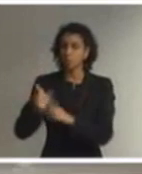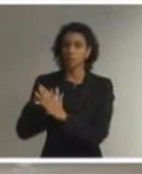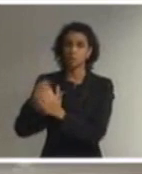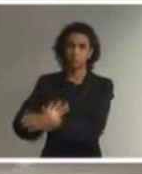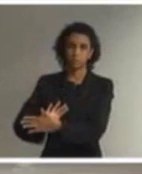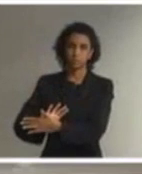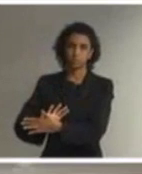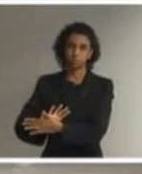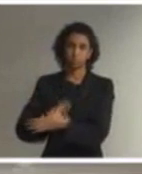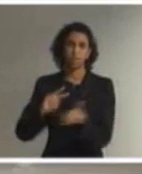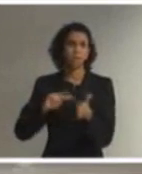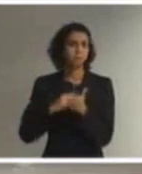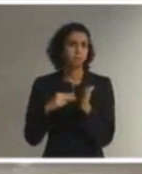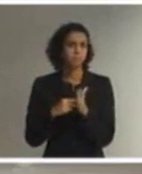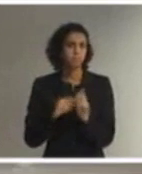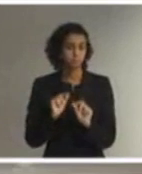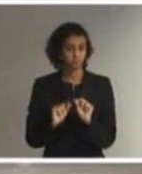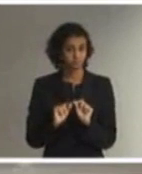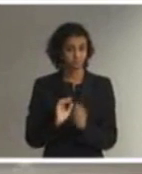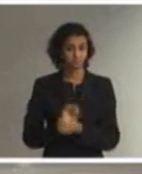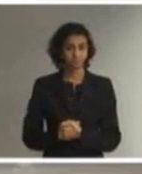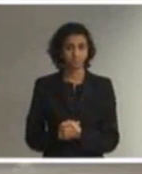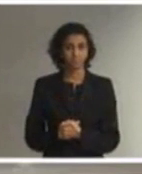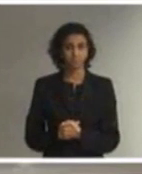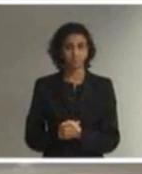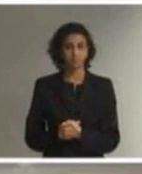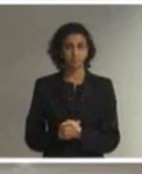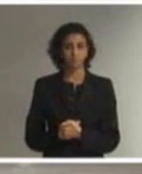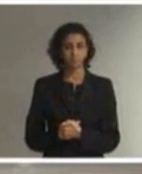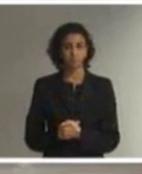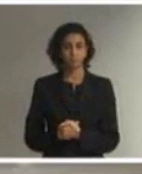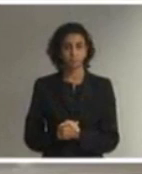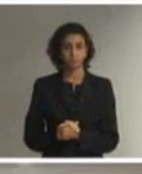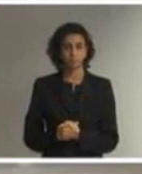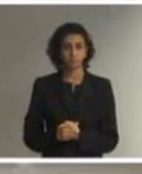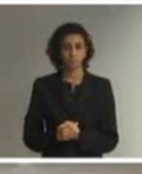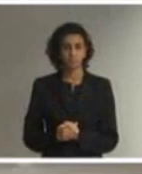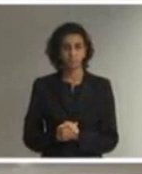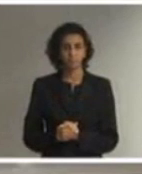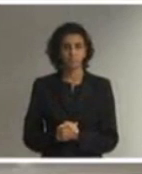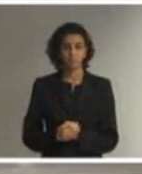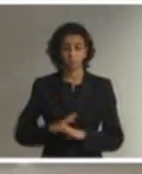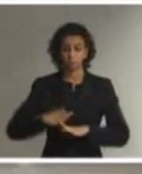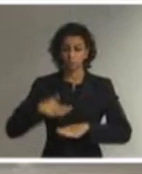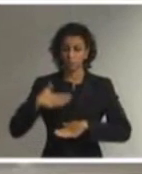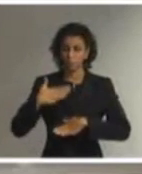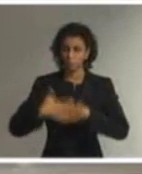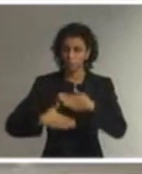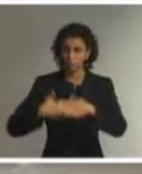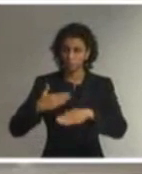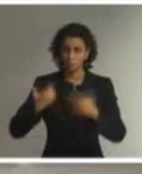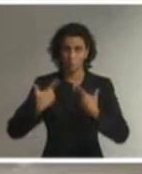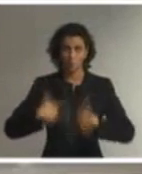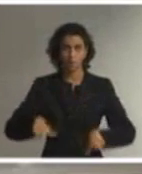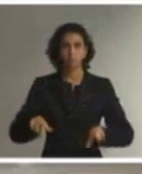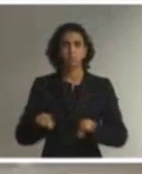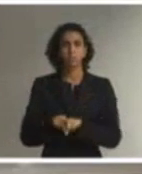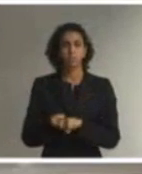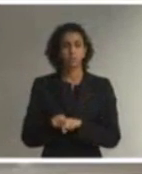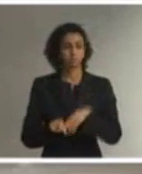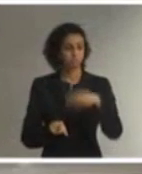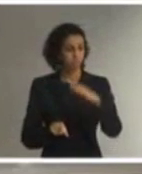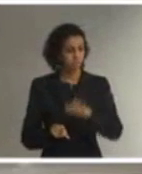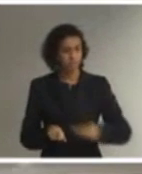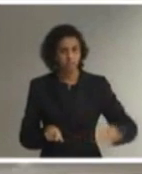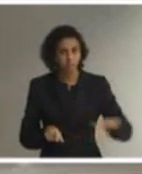dizer? O mesmo direito, o mesmo processo isonômico dado às